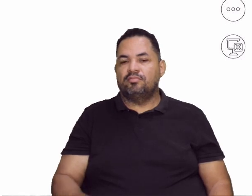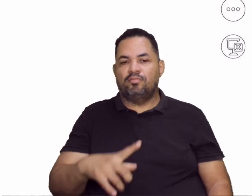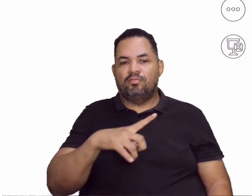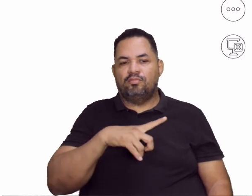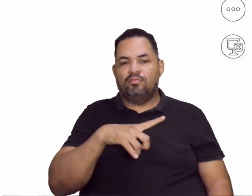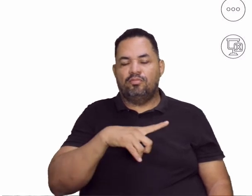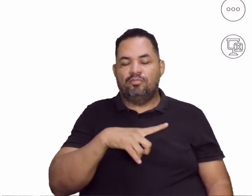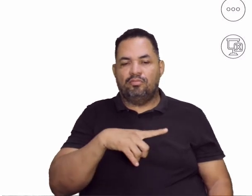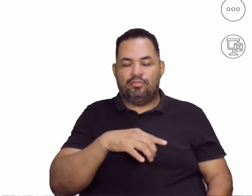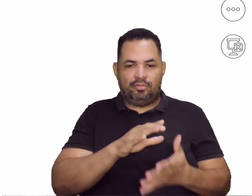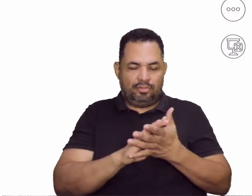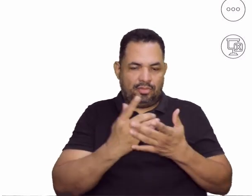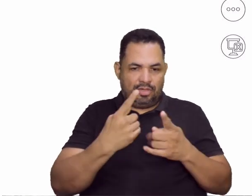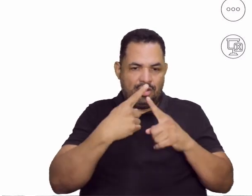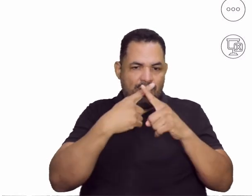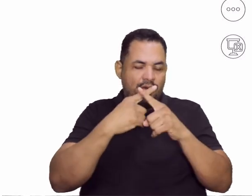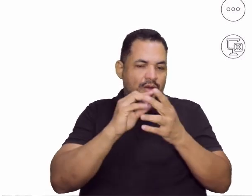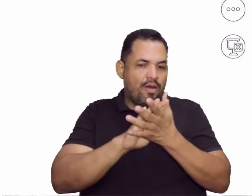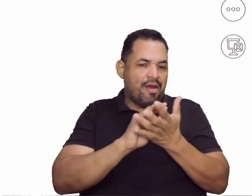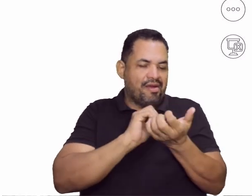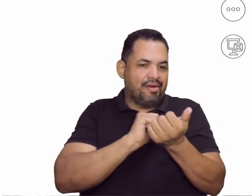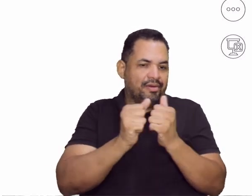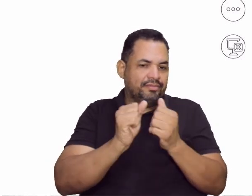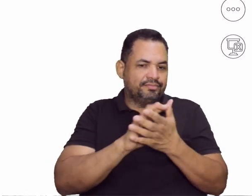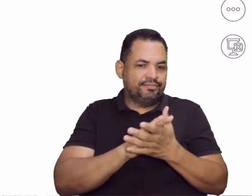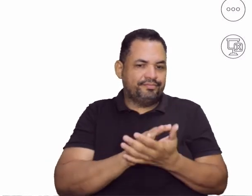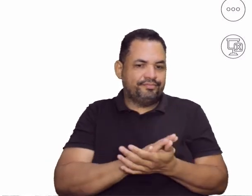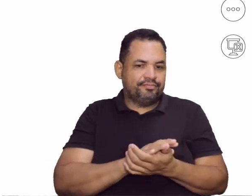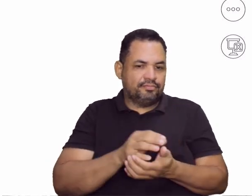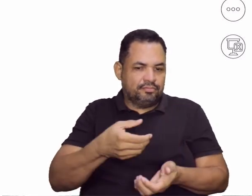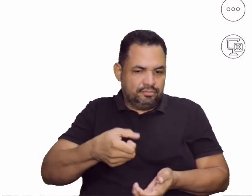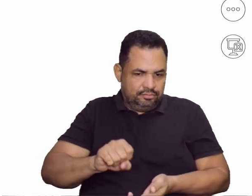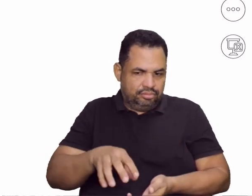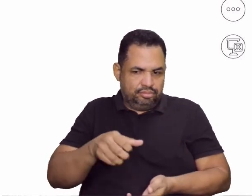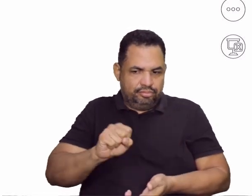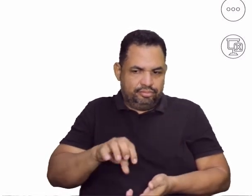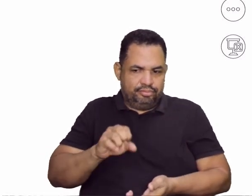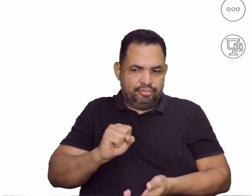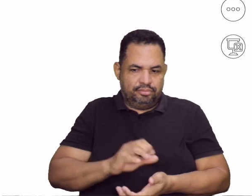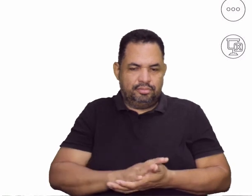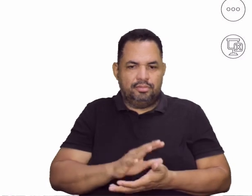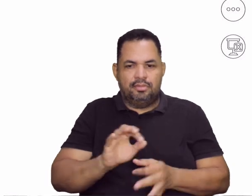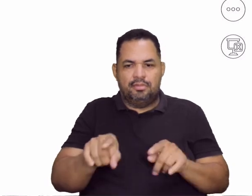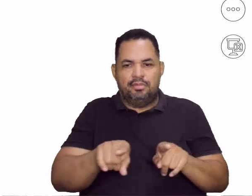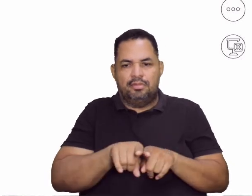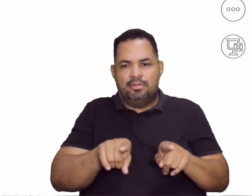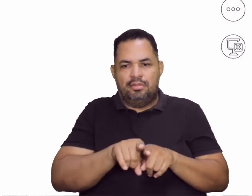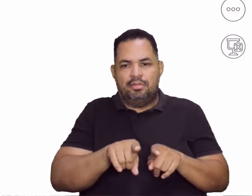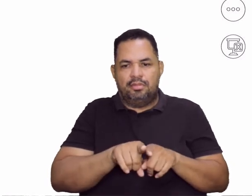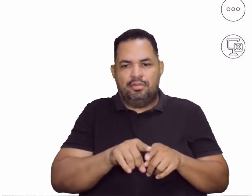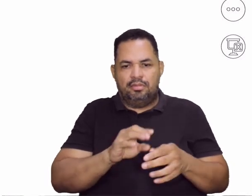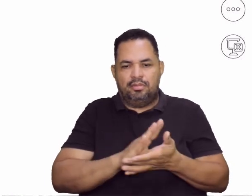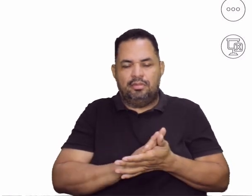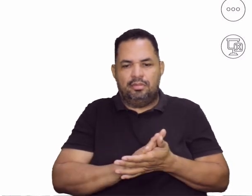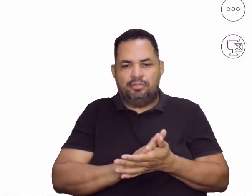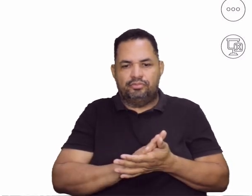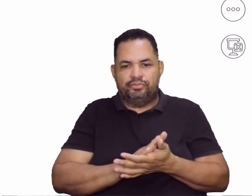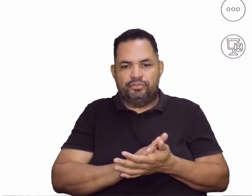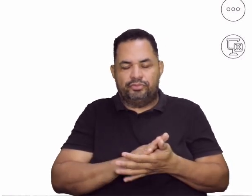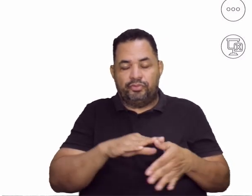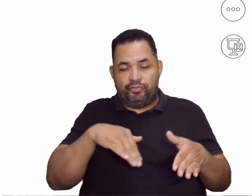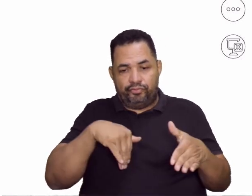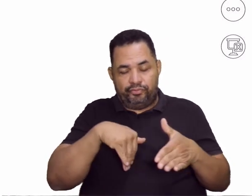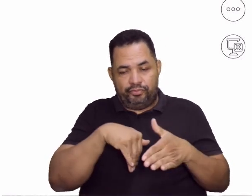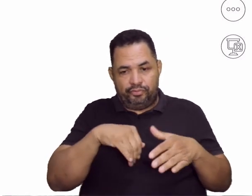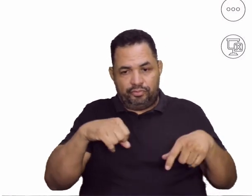de mesa, né? Eu posso trabalhar aí o basquete de dedo, eu posso trabalhar o futebol de mesa, que